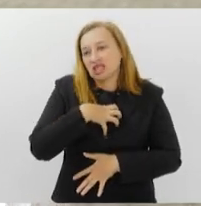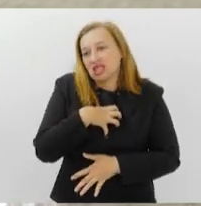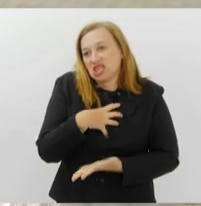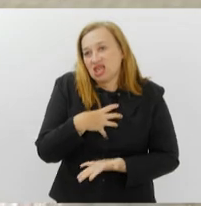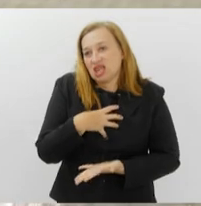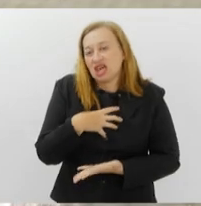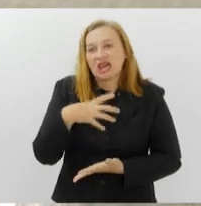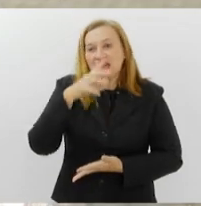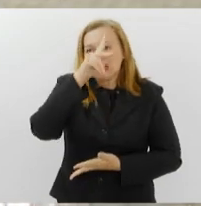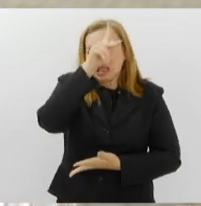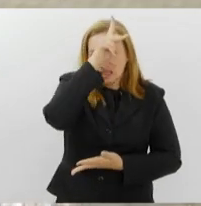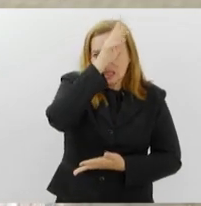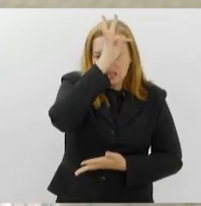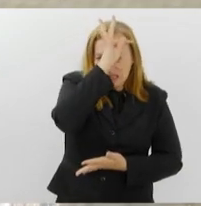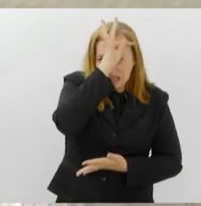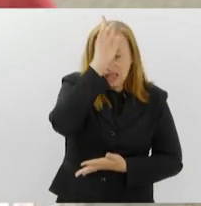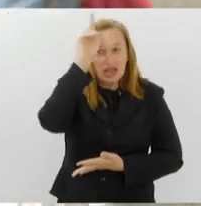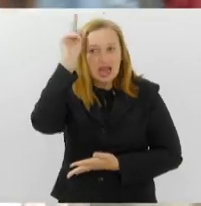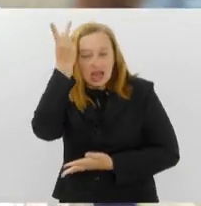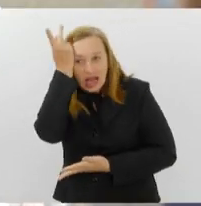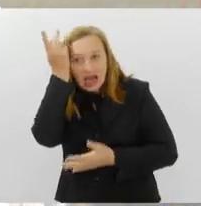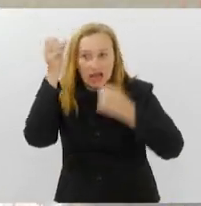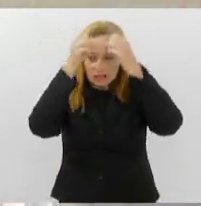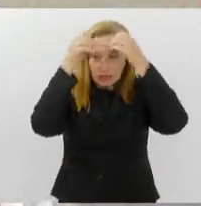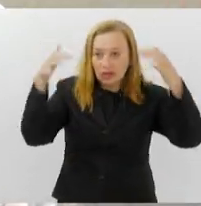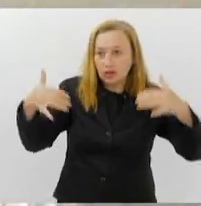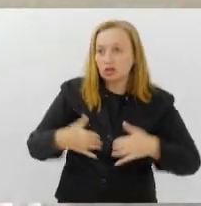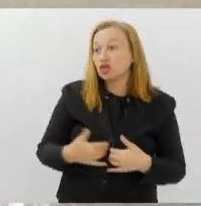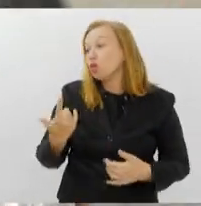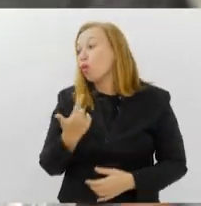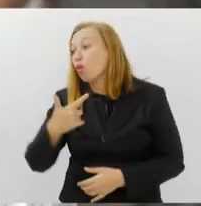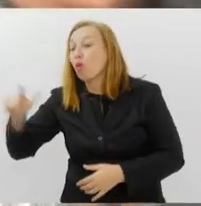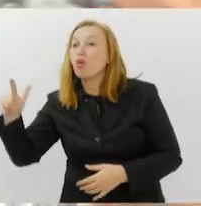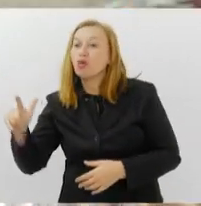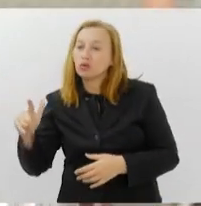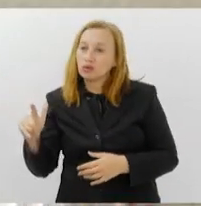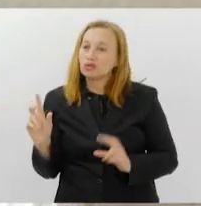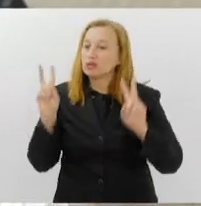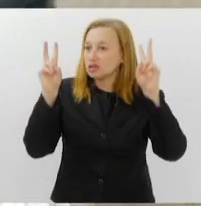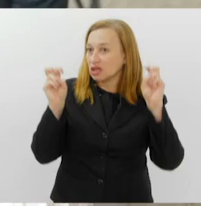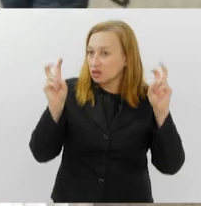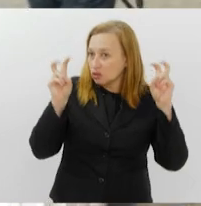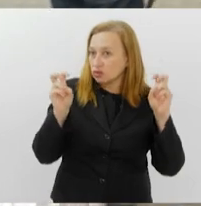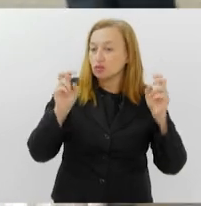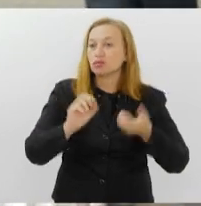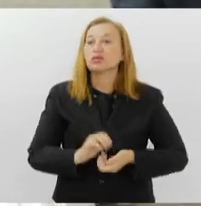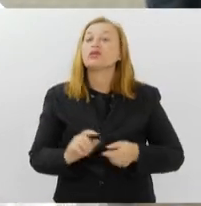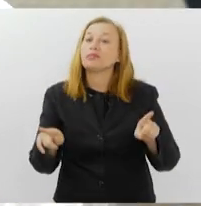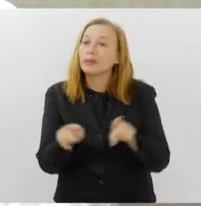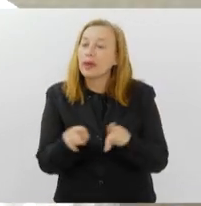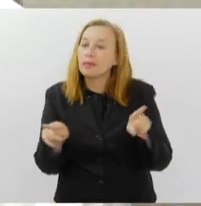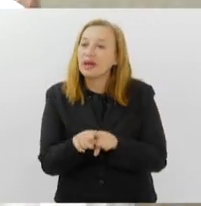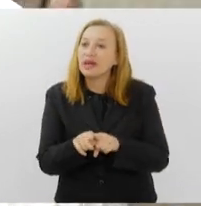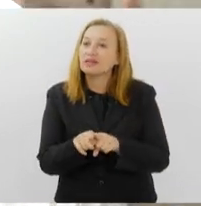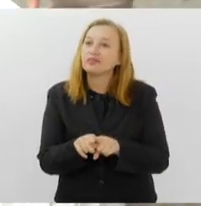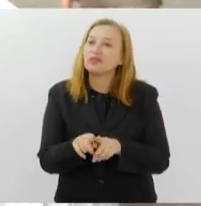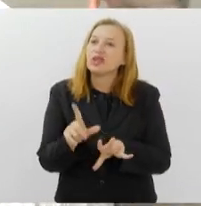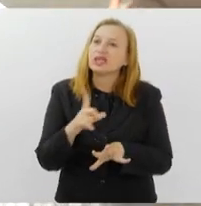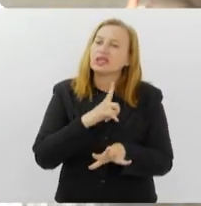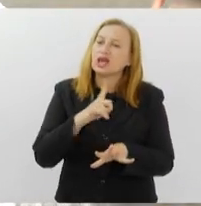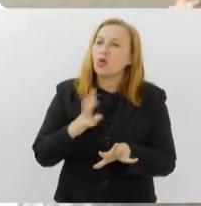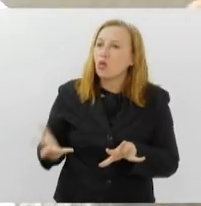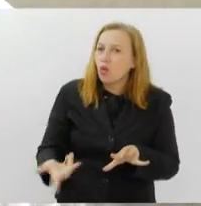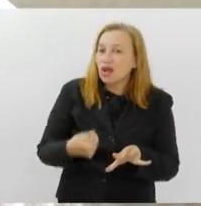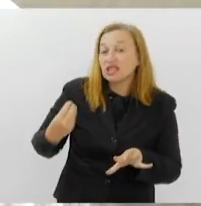de TDAH, de espectroautismo e outros quadros ali, também tenham uma